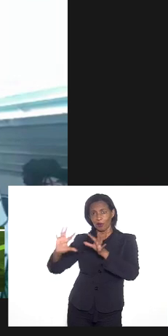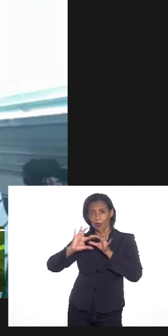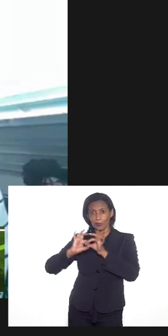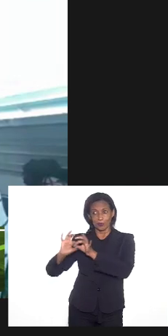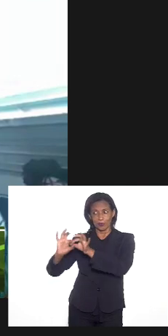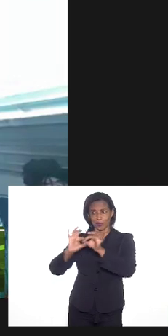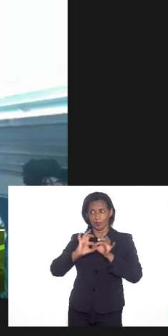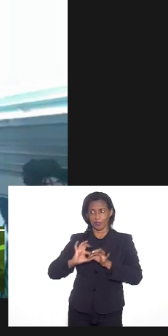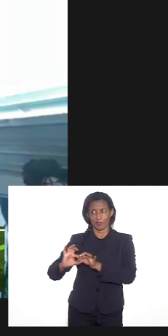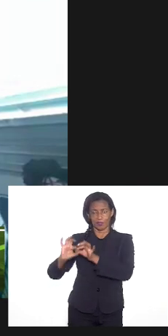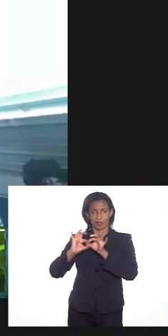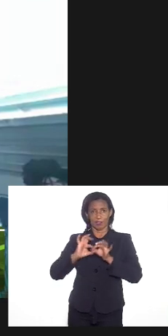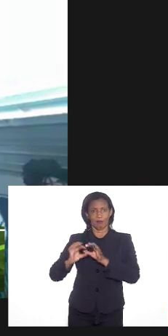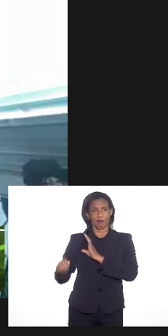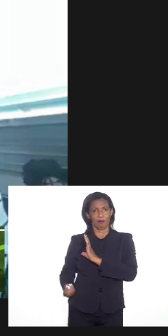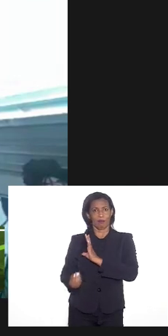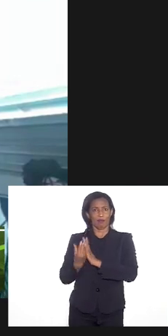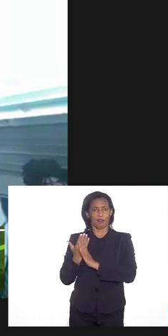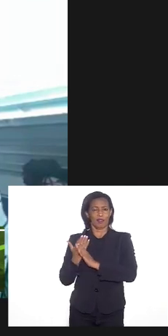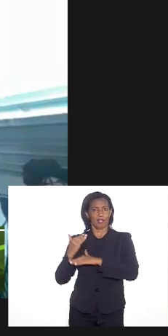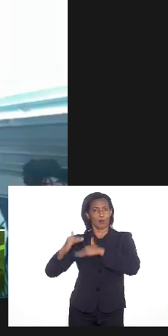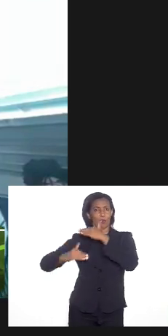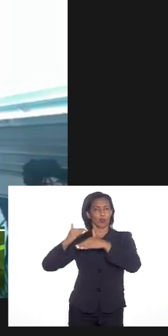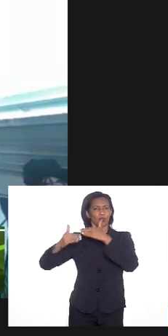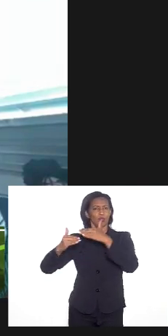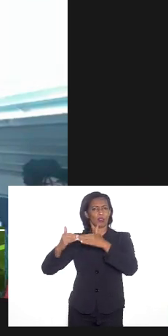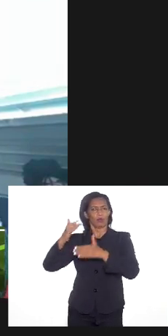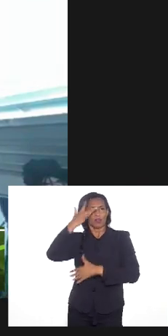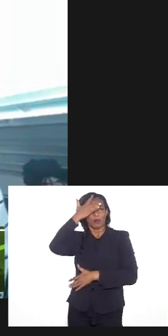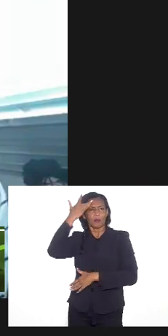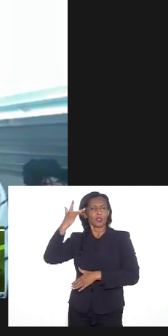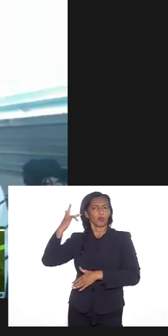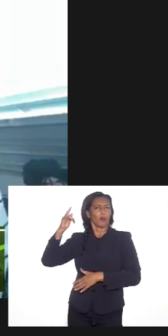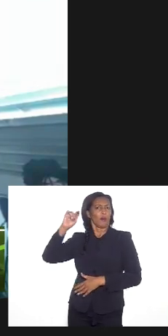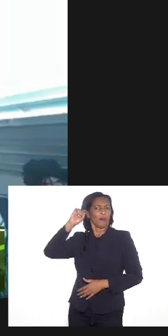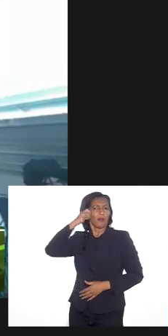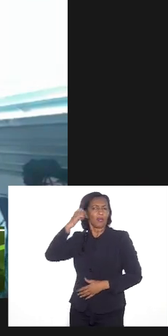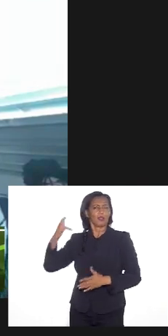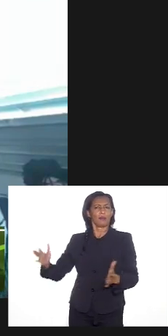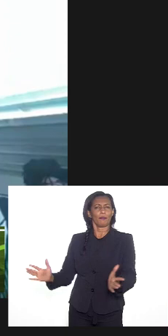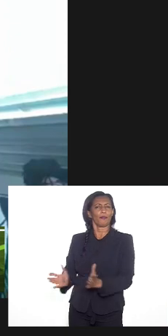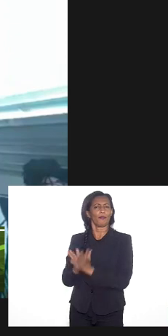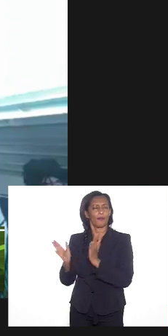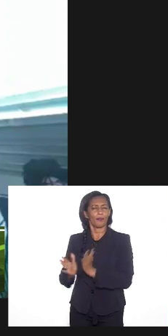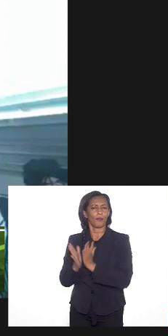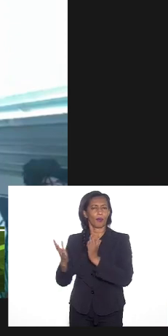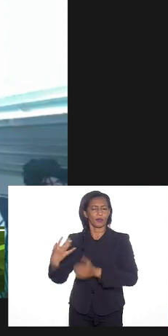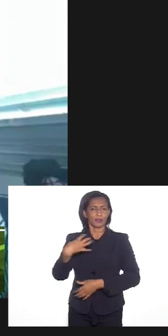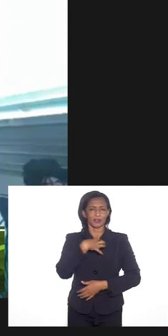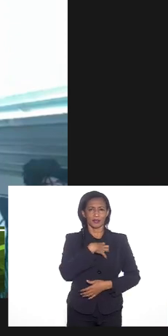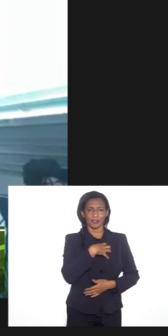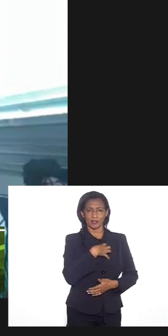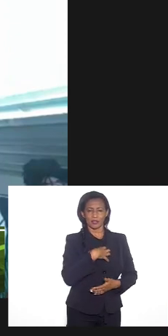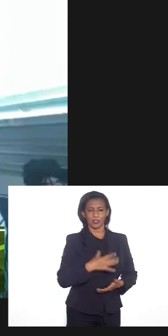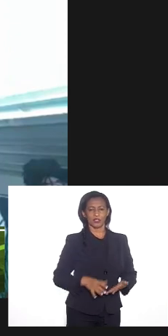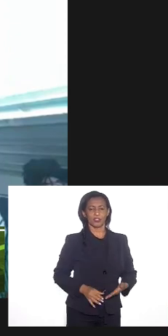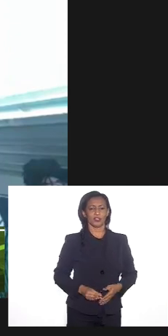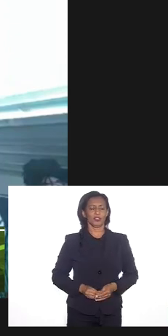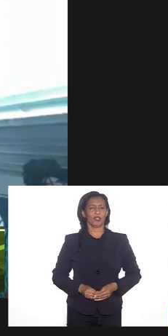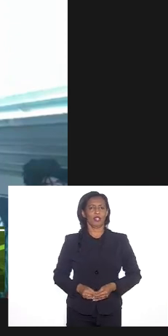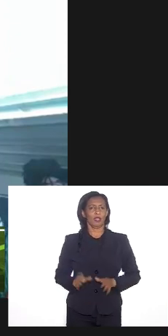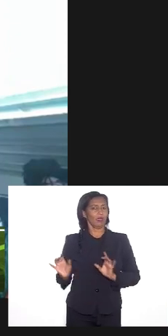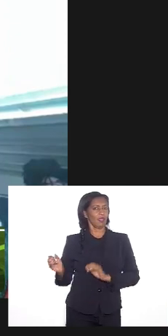e destituição da humanidade do nosso povo preto do nosso povo pobre então nesse sentido é